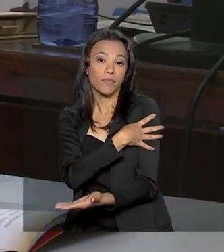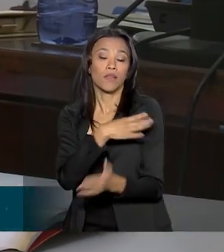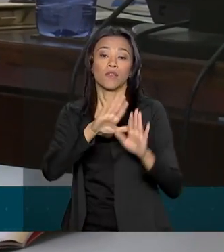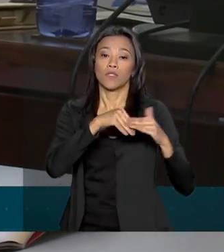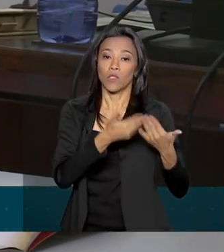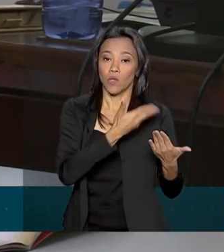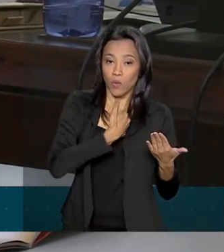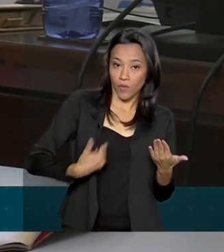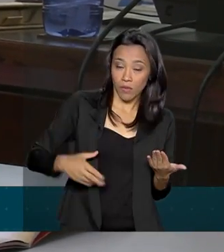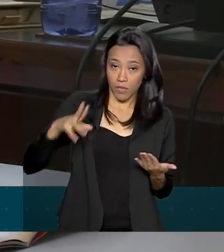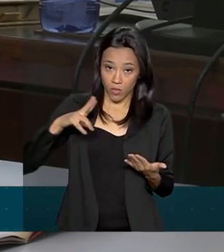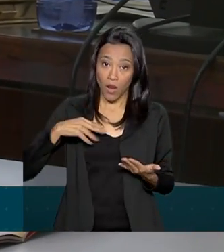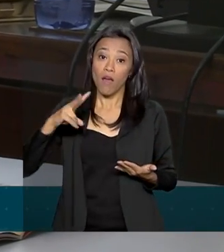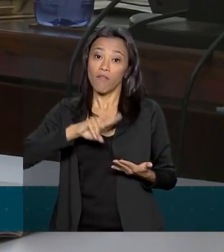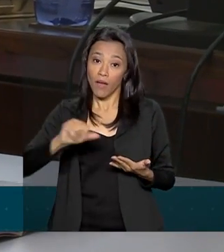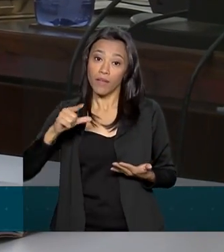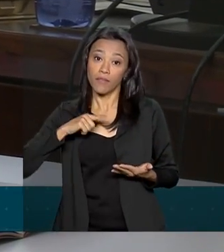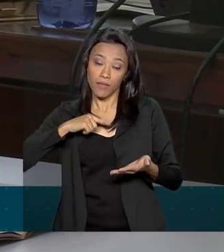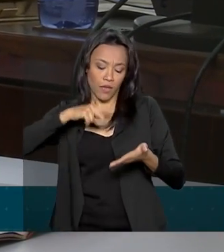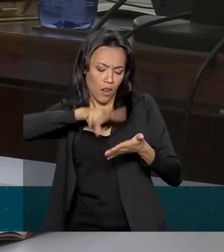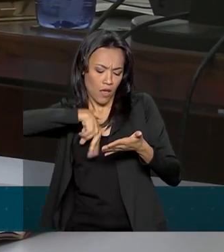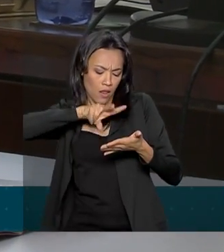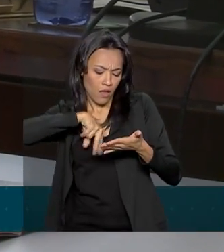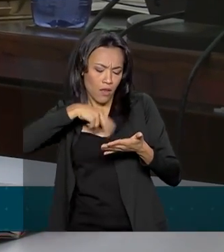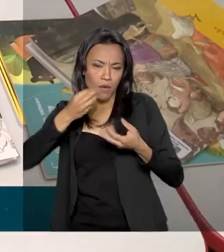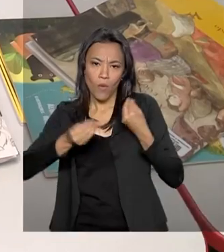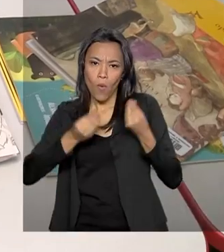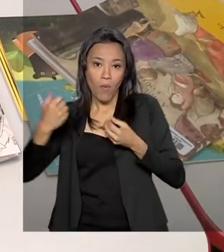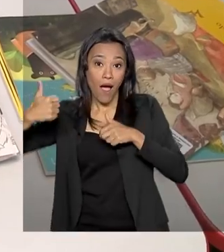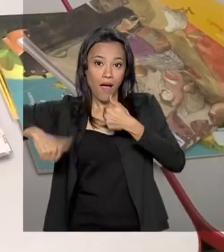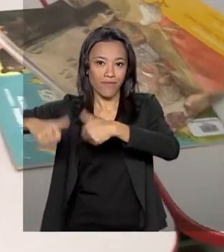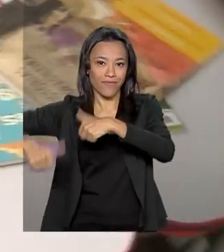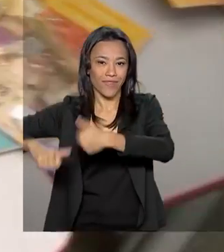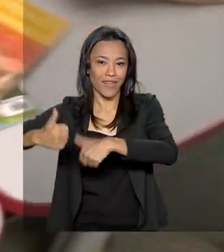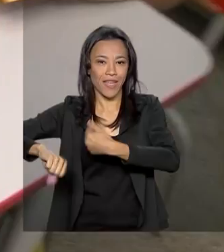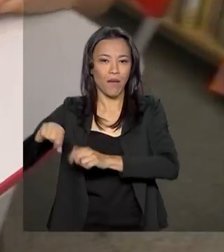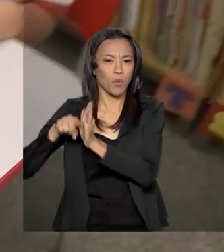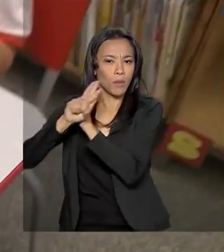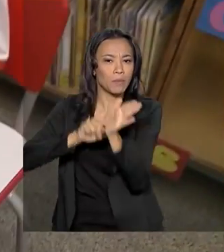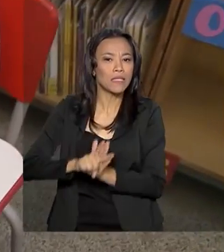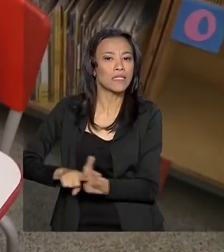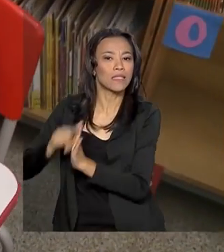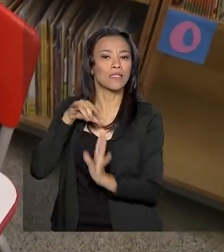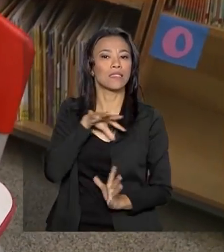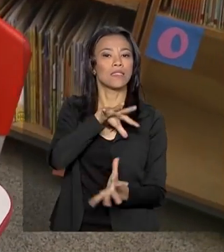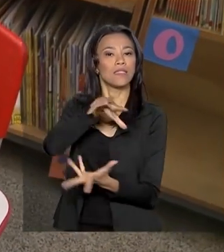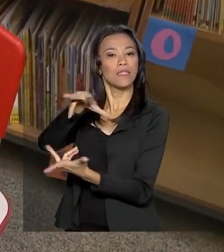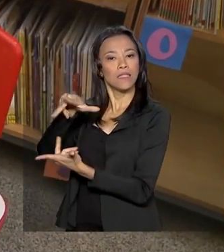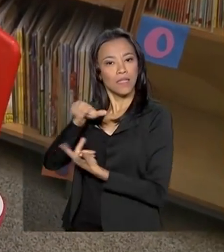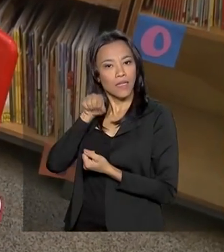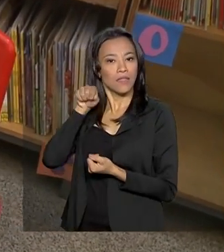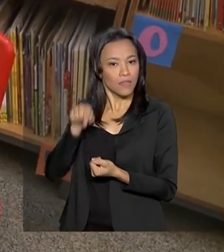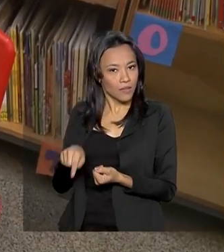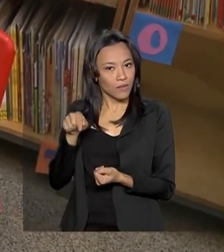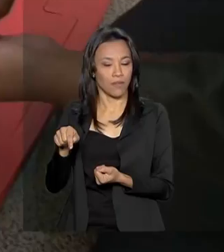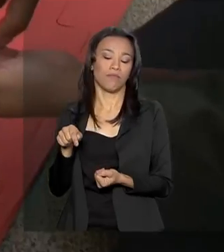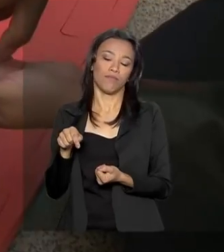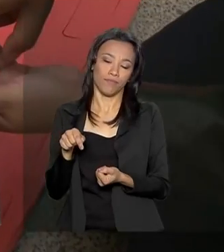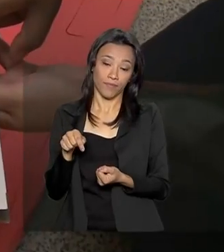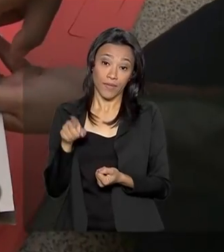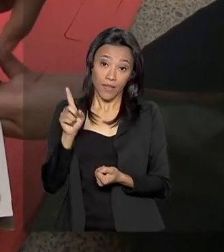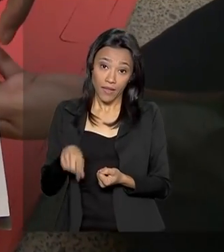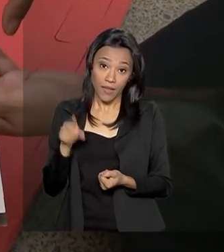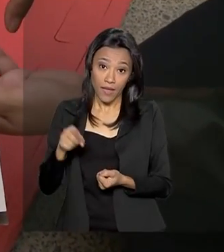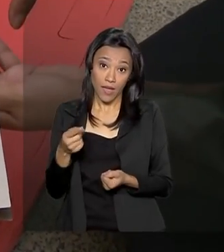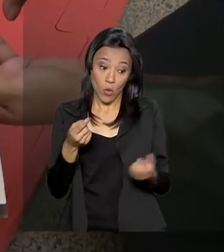capacidade de leitura e compreensão de texto avaliadas pelo Estudo Internacional de Alfabetização em Leitura. A